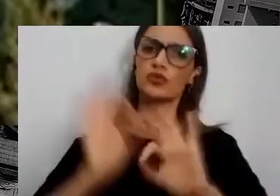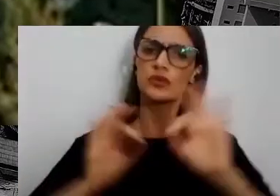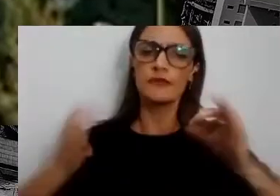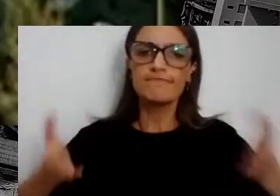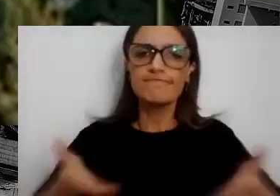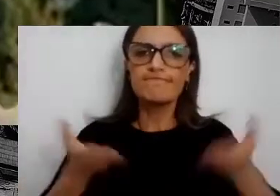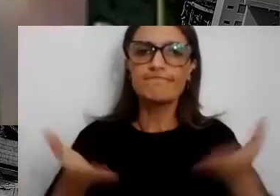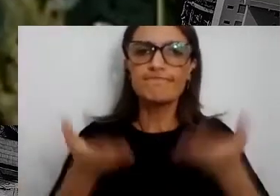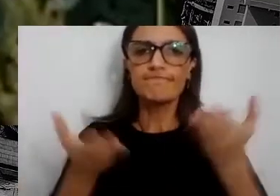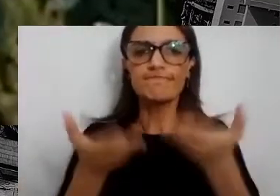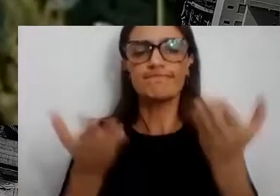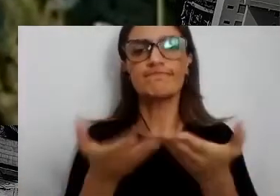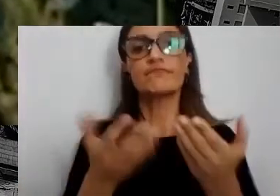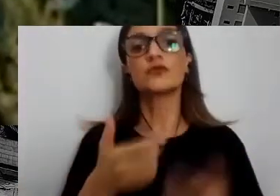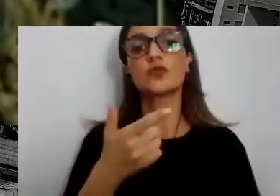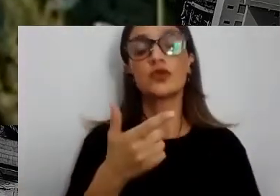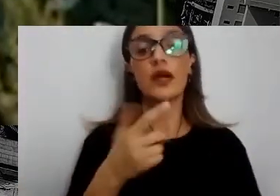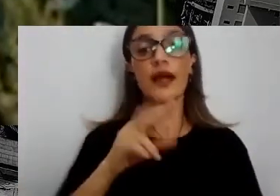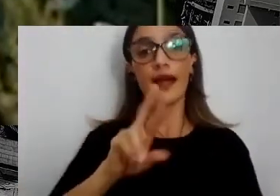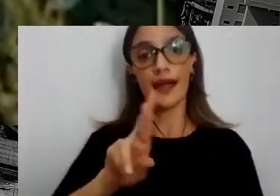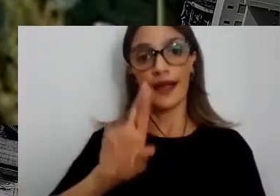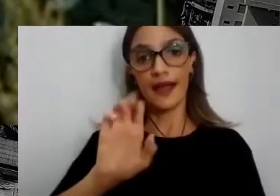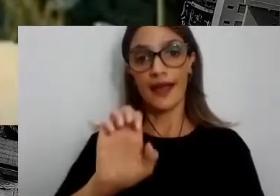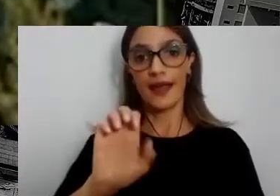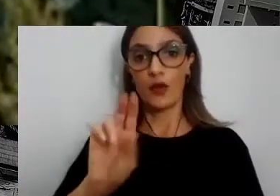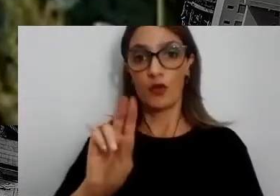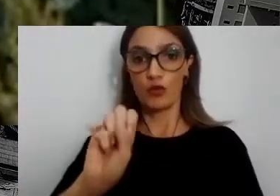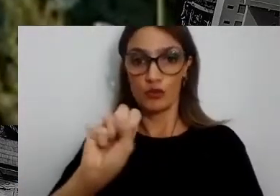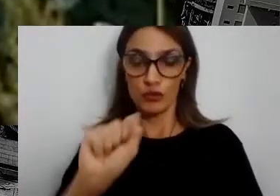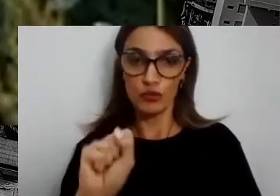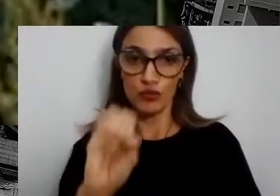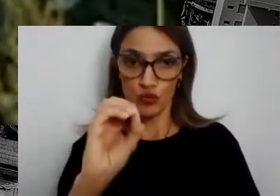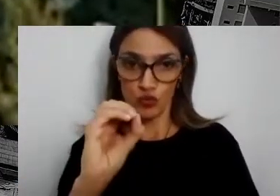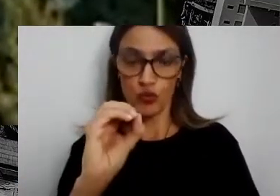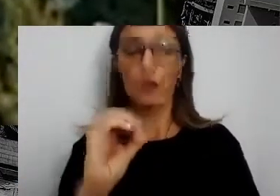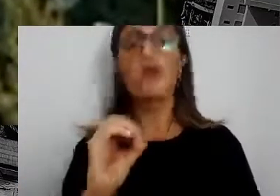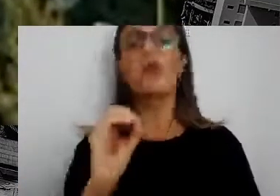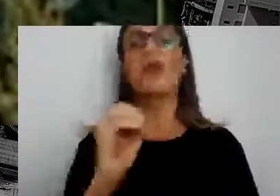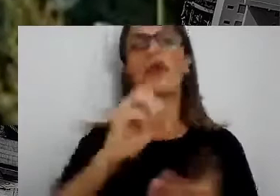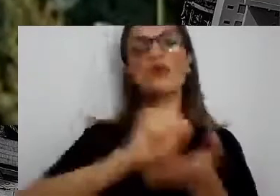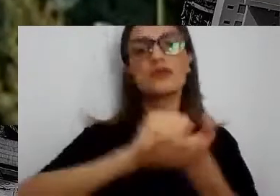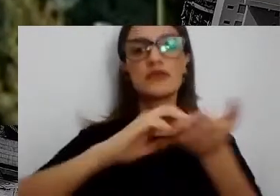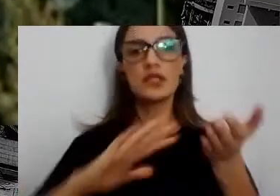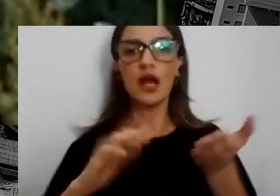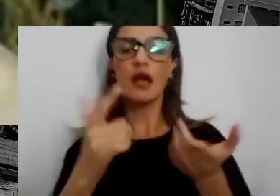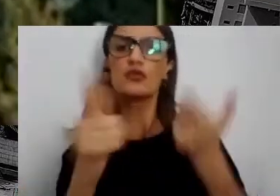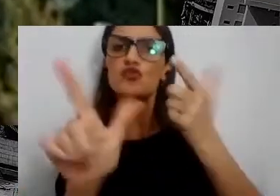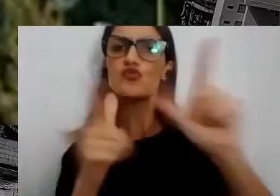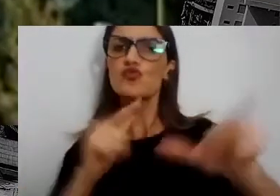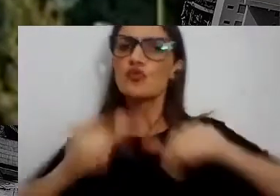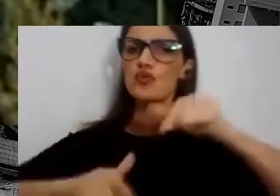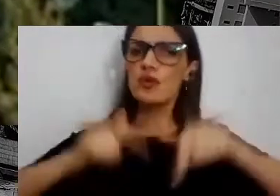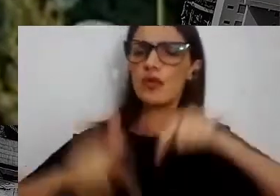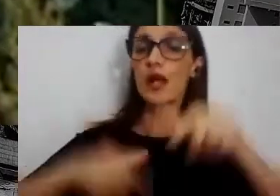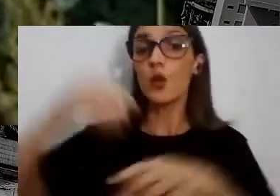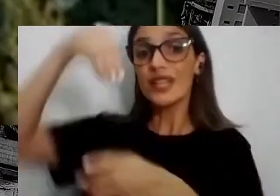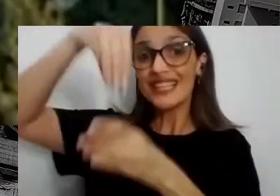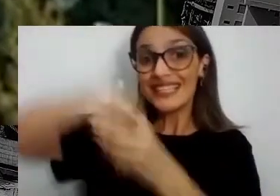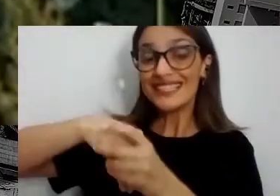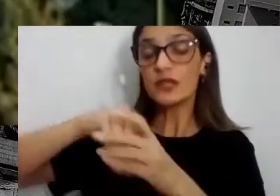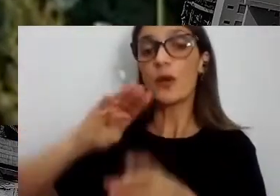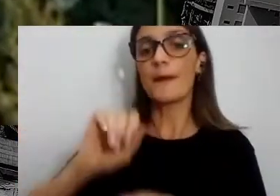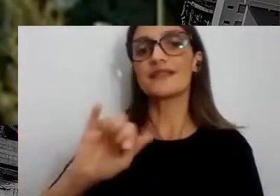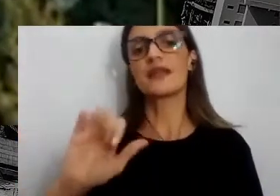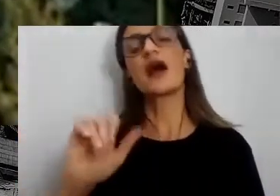externo do nosso efluente tratado em outras atividades dentro da bacia, atividades agrícolas, outras